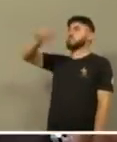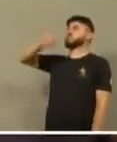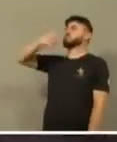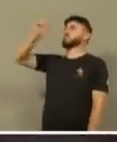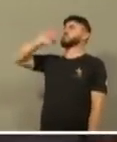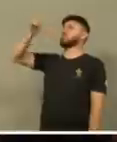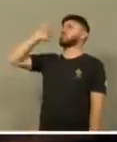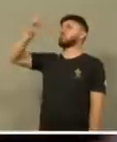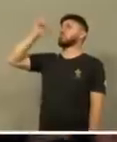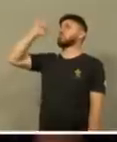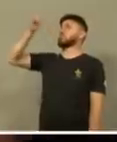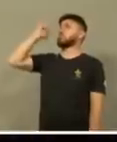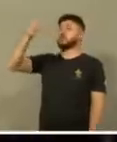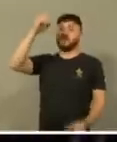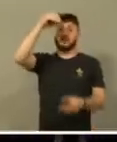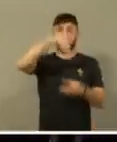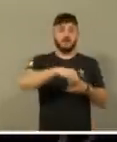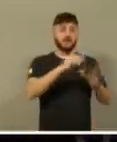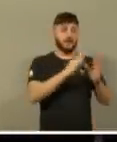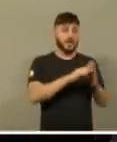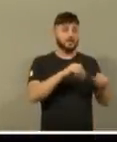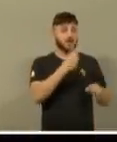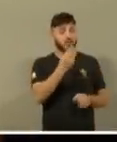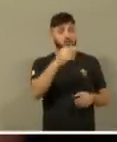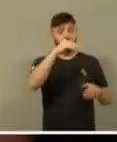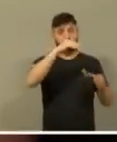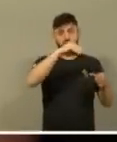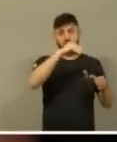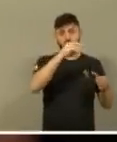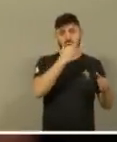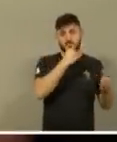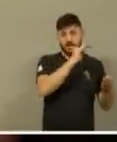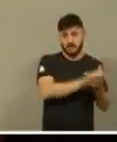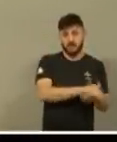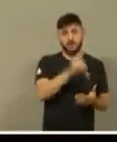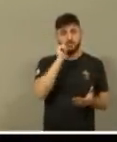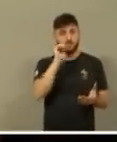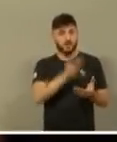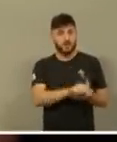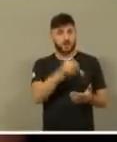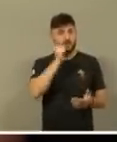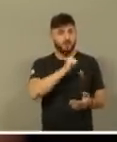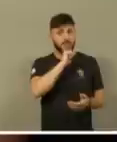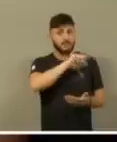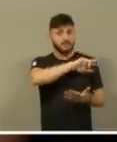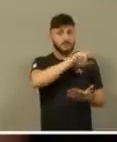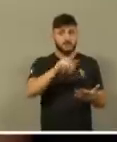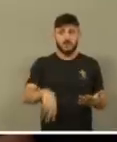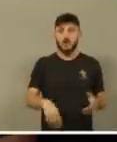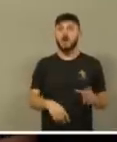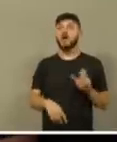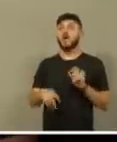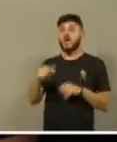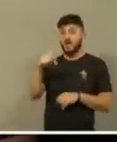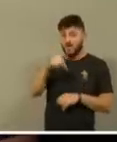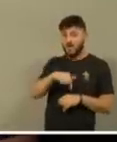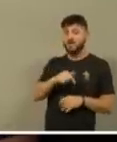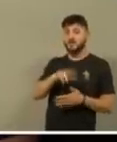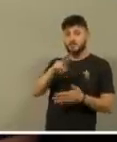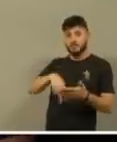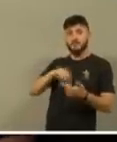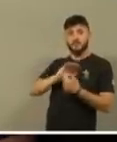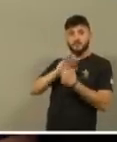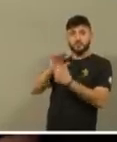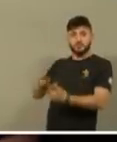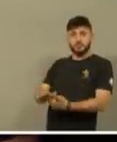de casa, dentro com a tua mãe, com o pai, com o teu marido, gente, isso aí, é o texto que está falando, é